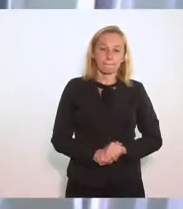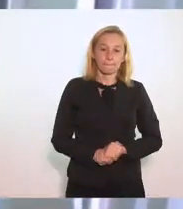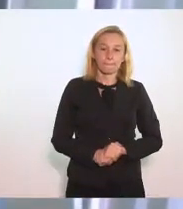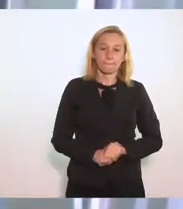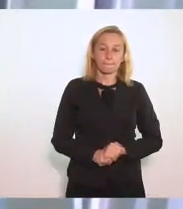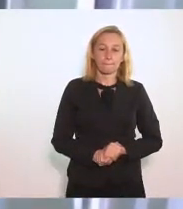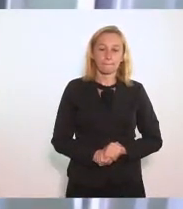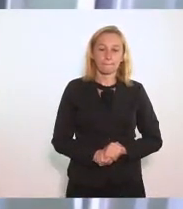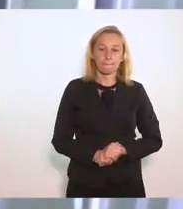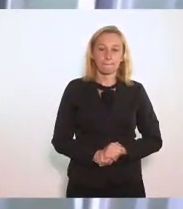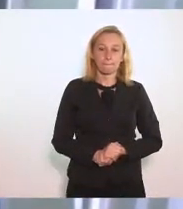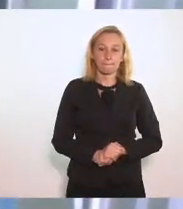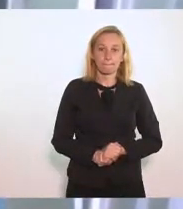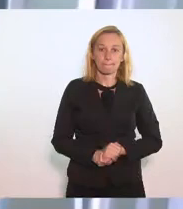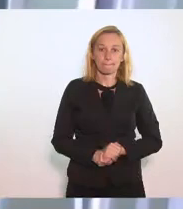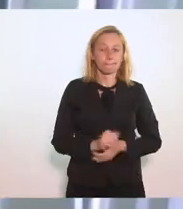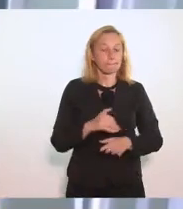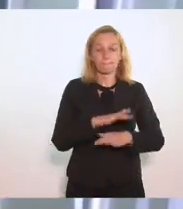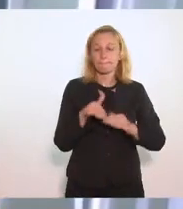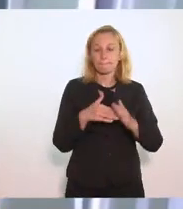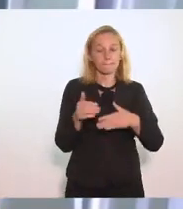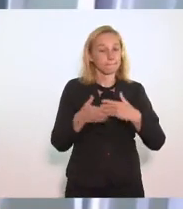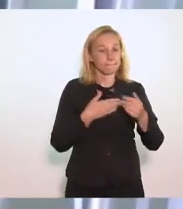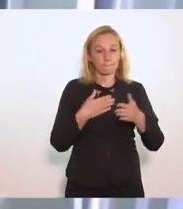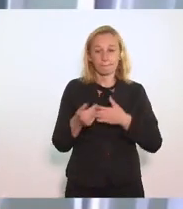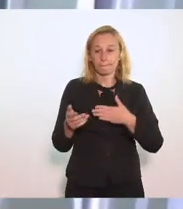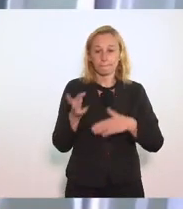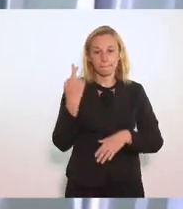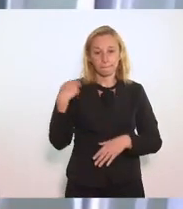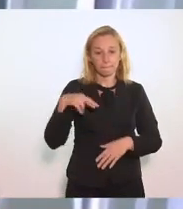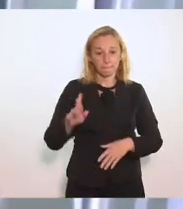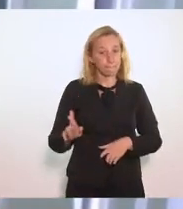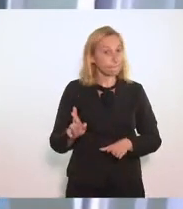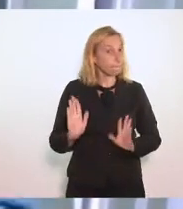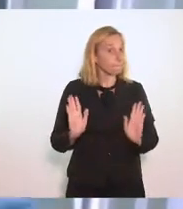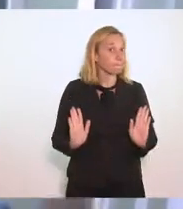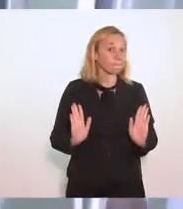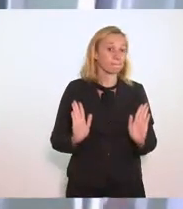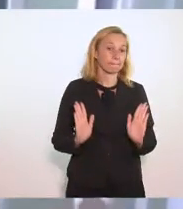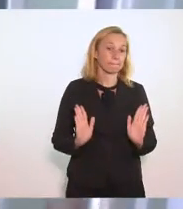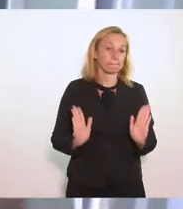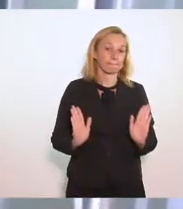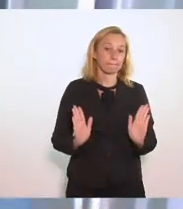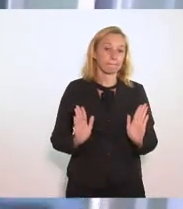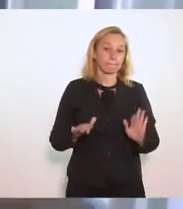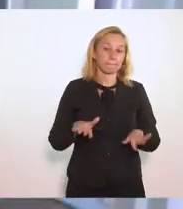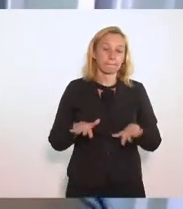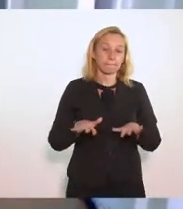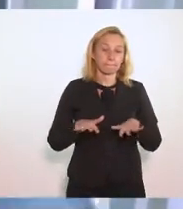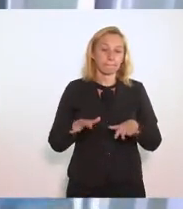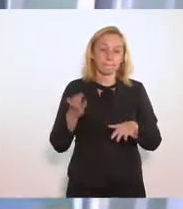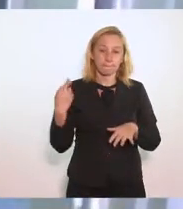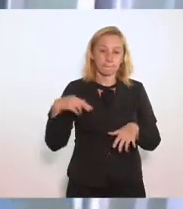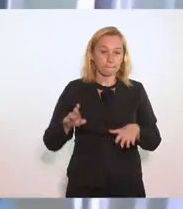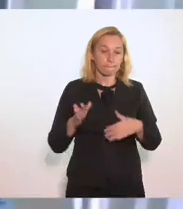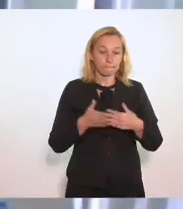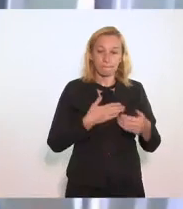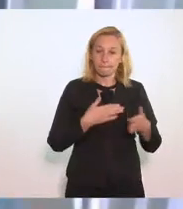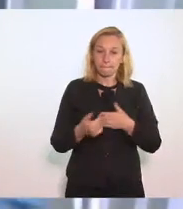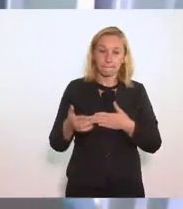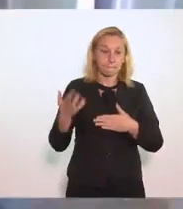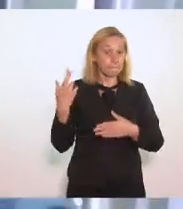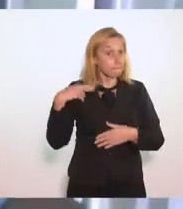religiosos O que se aplica A toda e qualquer religião O que se aplica A toda e qualquer manifestação religiosa Quando qualquer religião